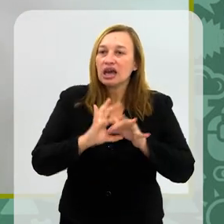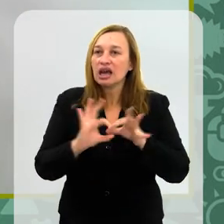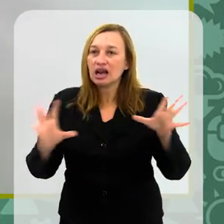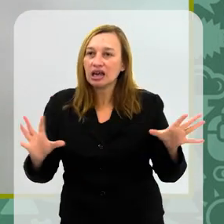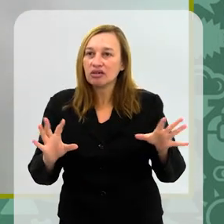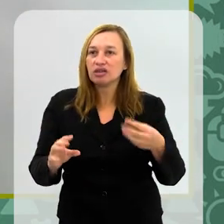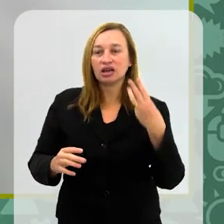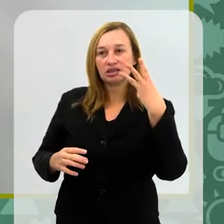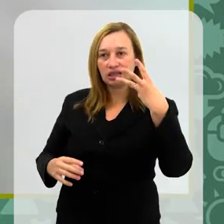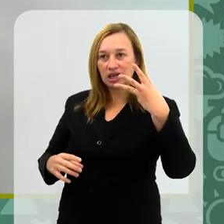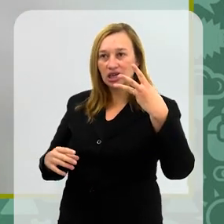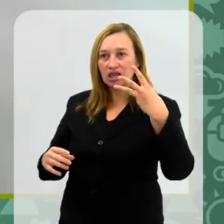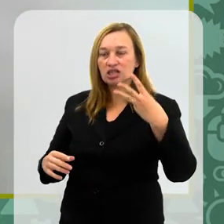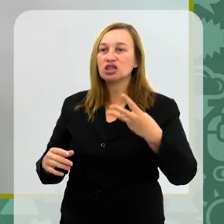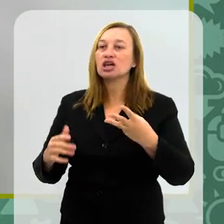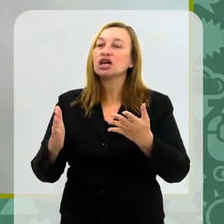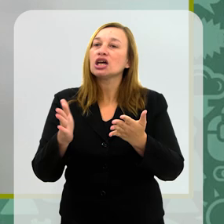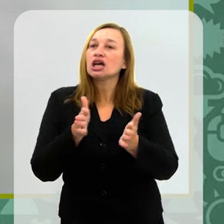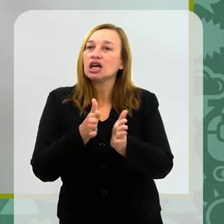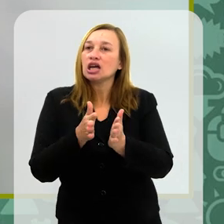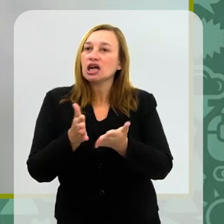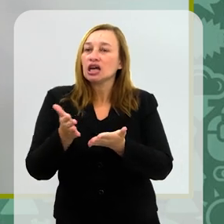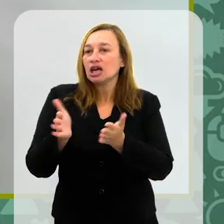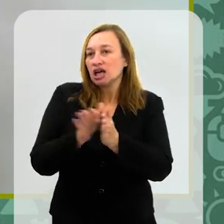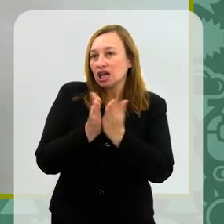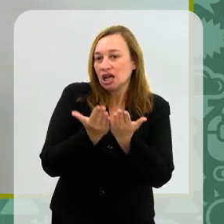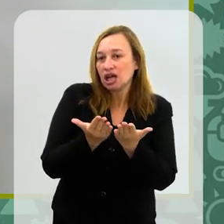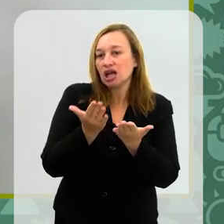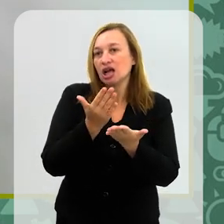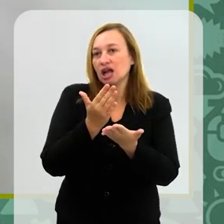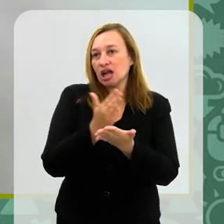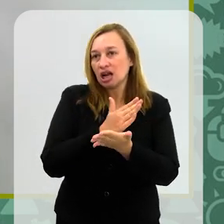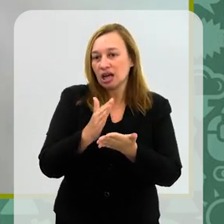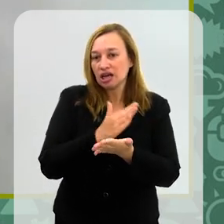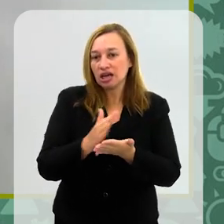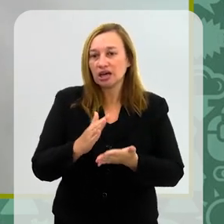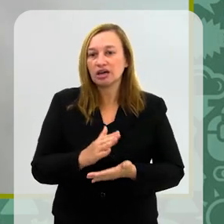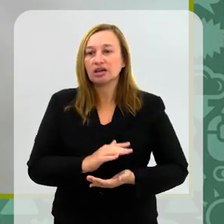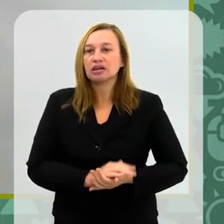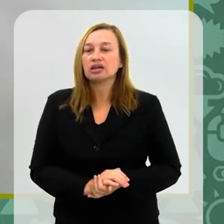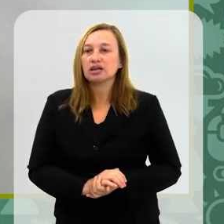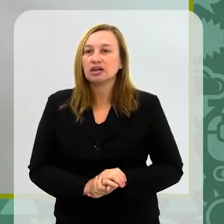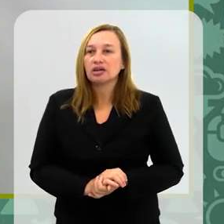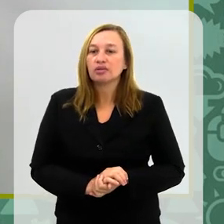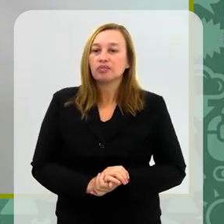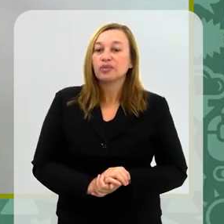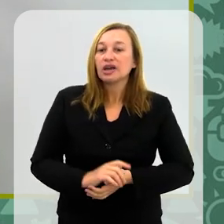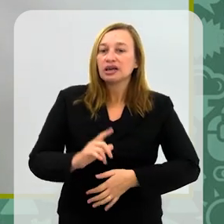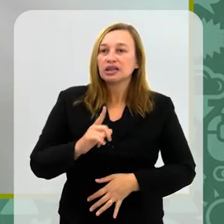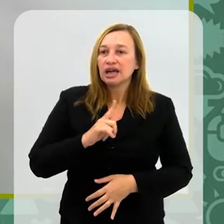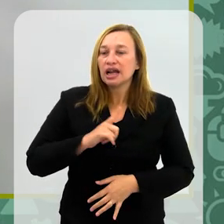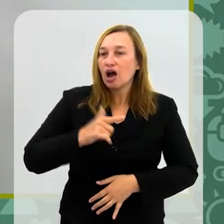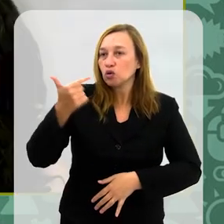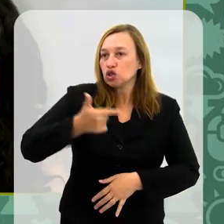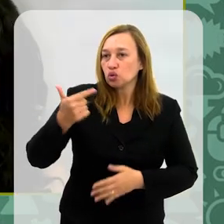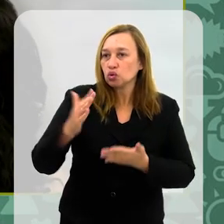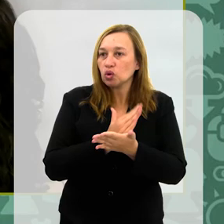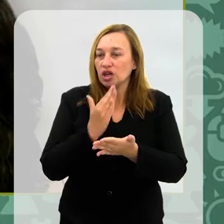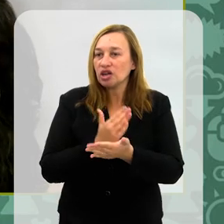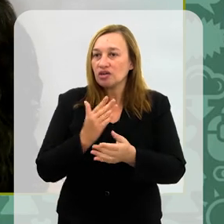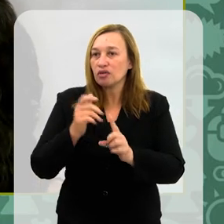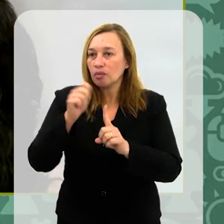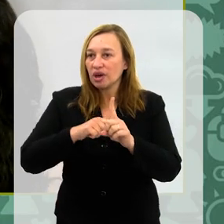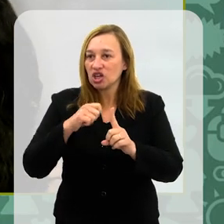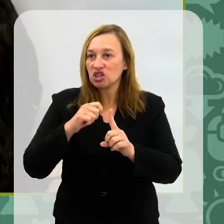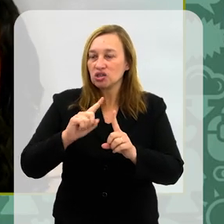Independente, então eu tenho três livros publicados no Independente, que é pela Guinness de Camarê e Tormenta, que é uma saga, que inclusive vai sair o segundo no mês que vem.